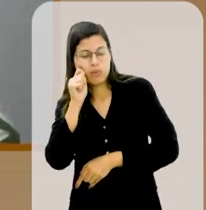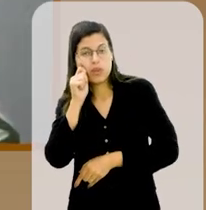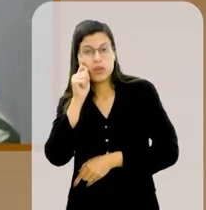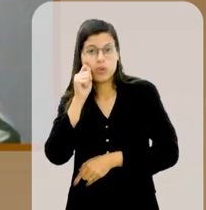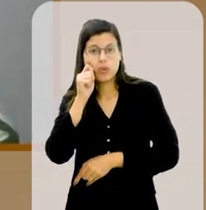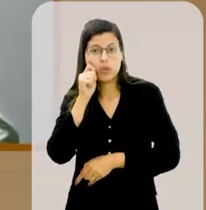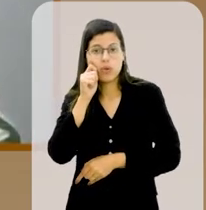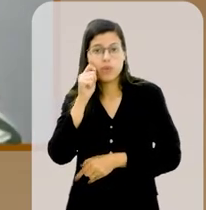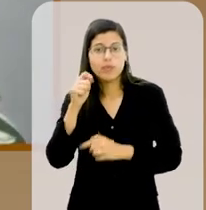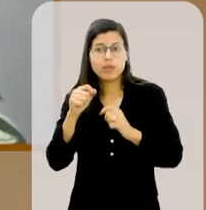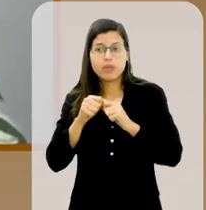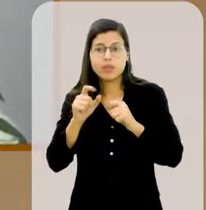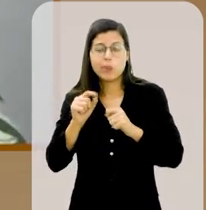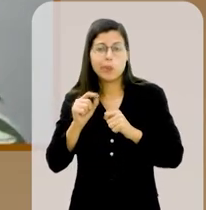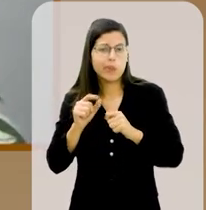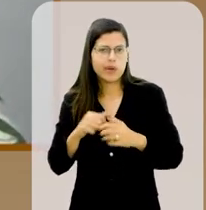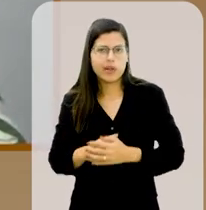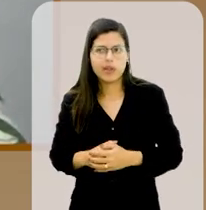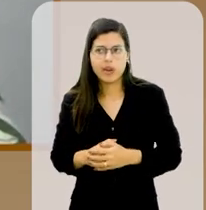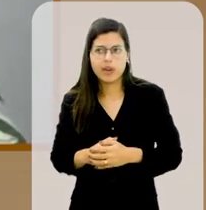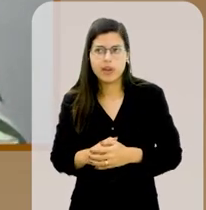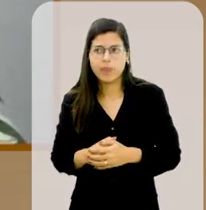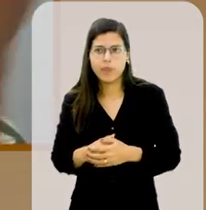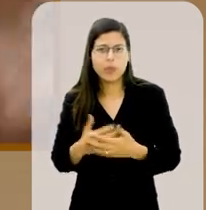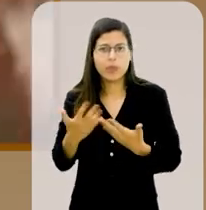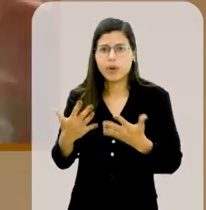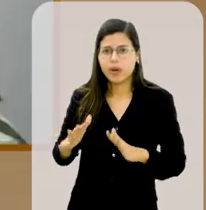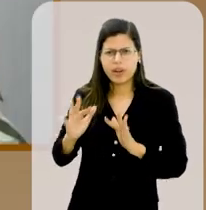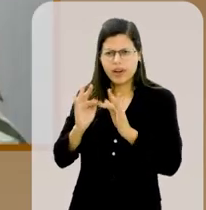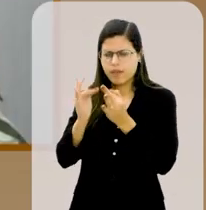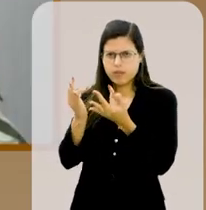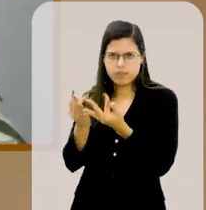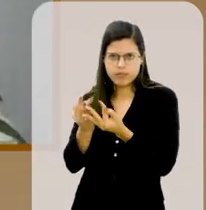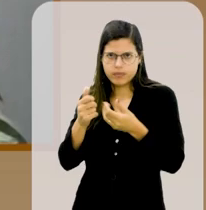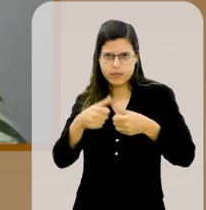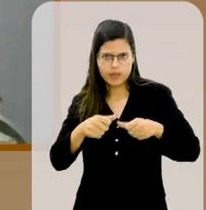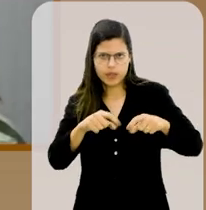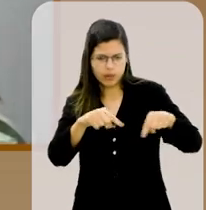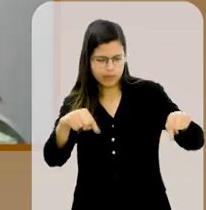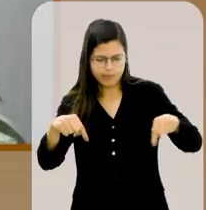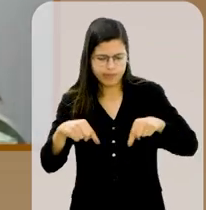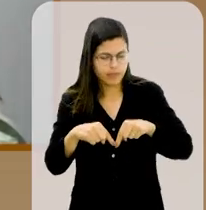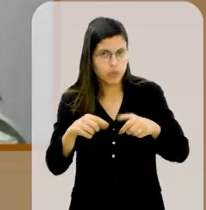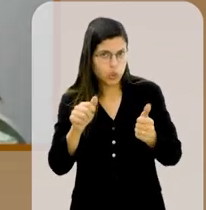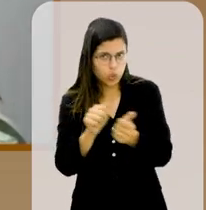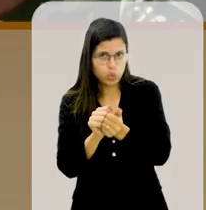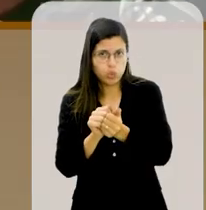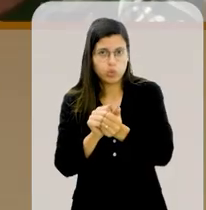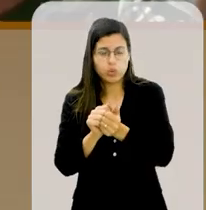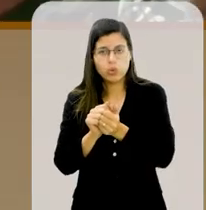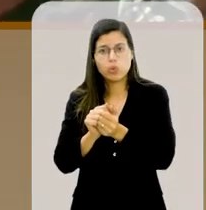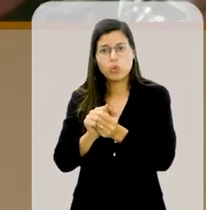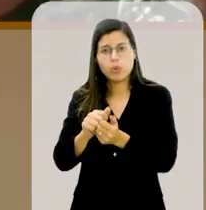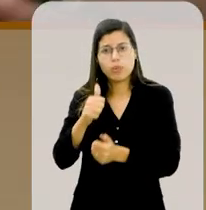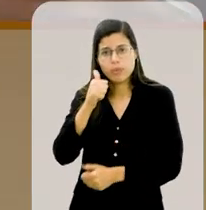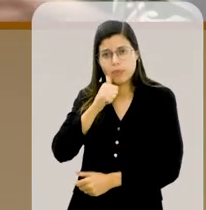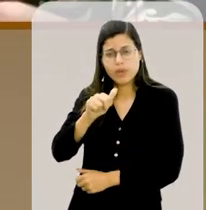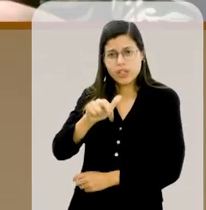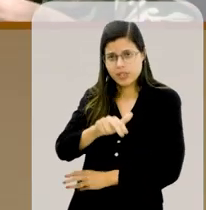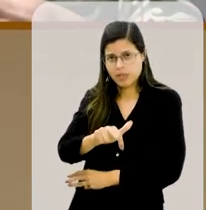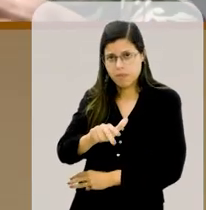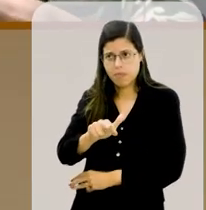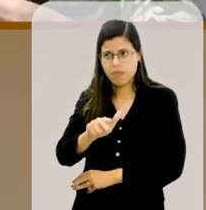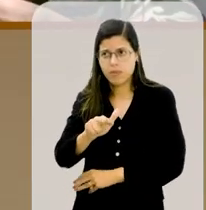cochilando, primeiro, ele não queria que ninguém da família ficasse no quarto comigo. Aí minhas irmãs